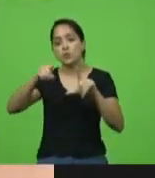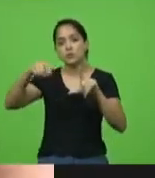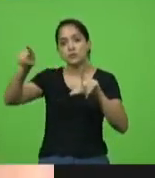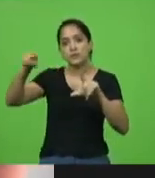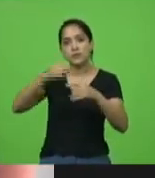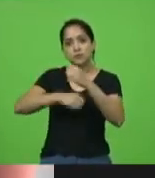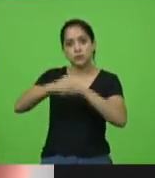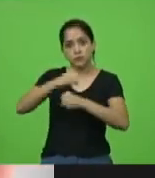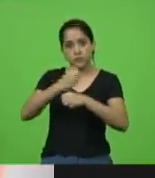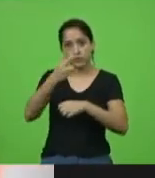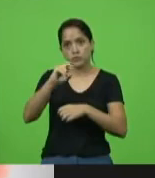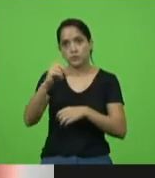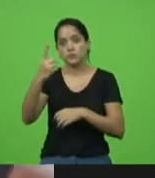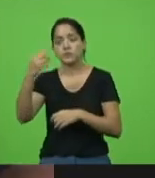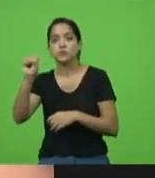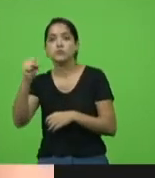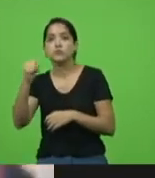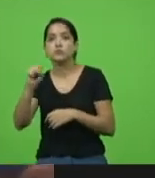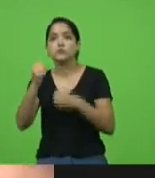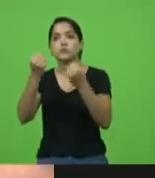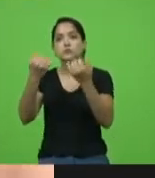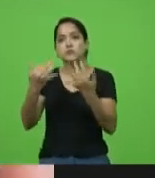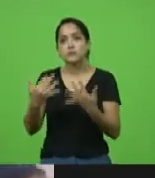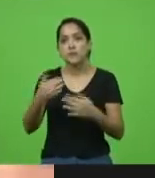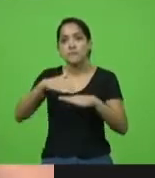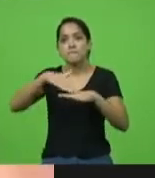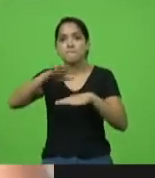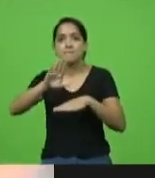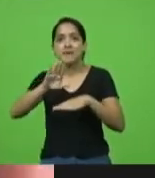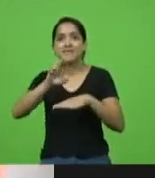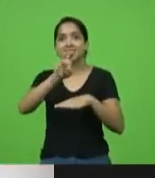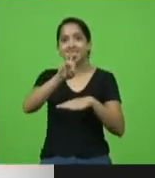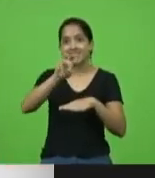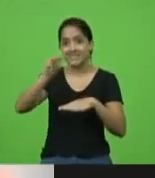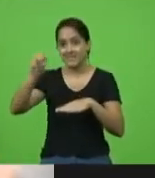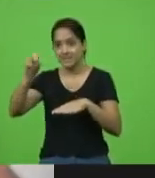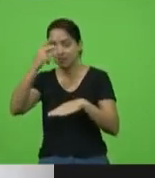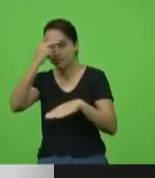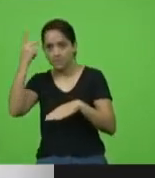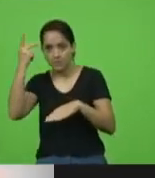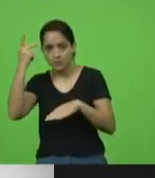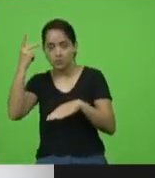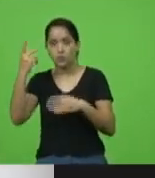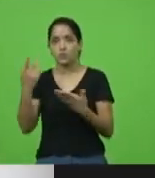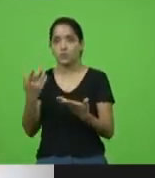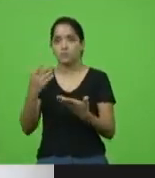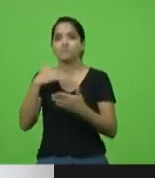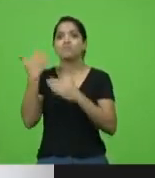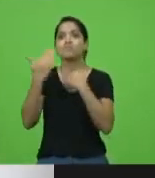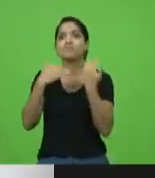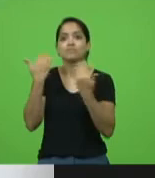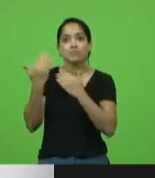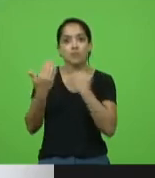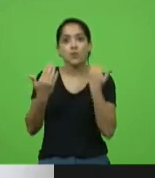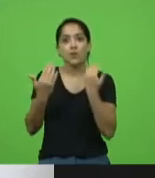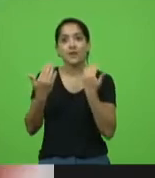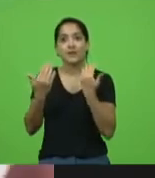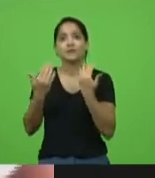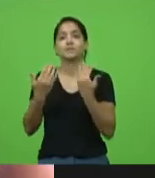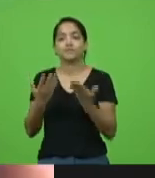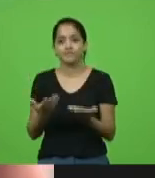apontam que mais de 500 pessoas morreram naquele ano